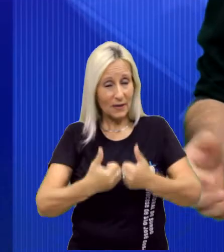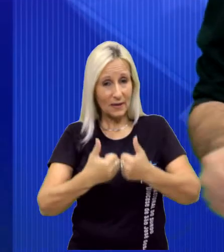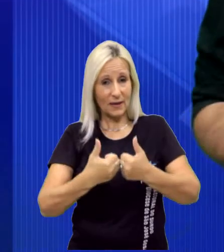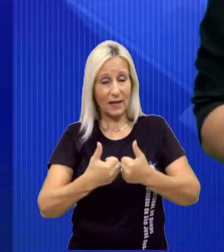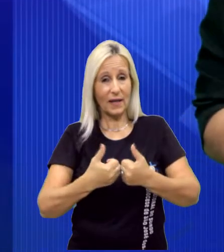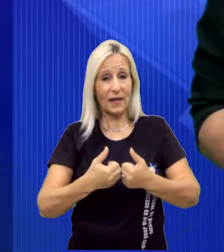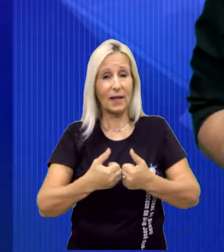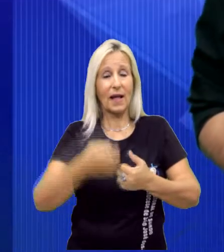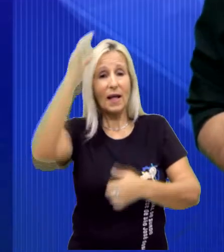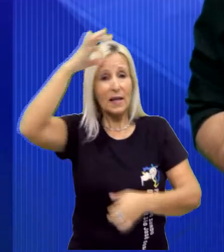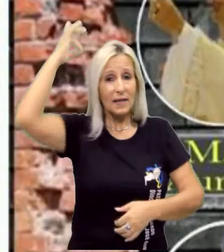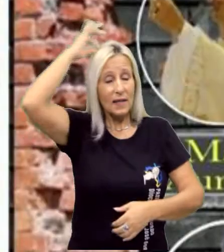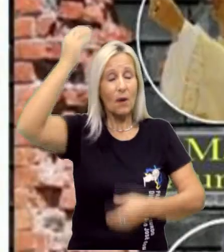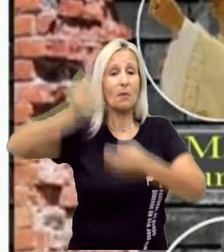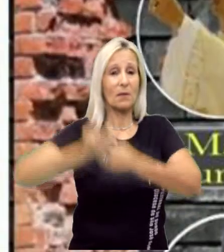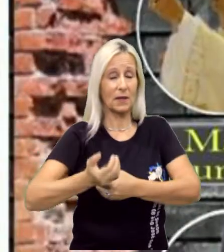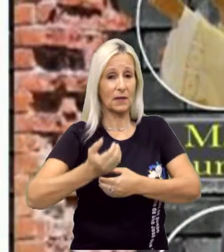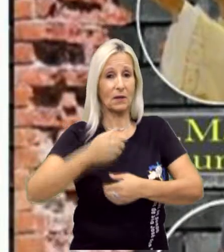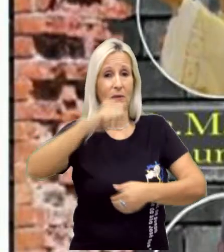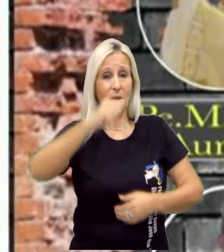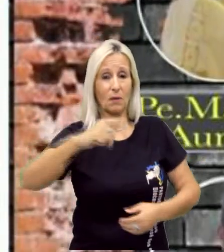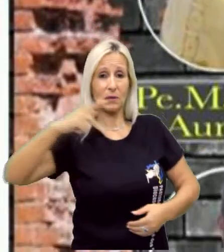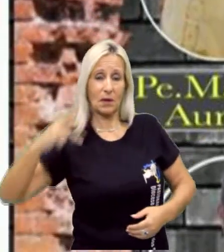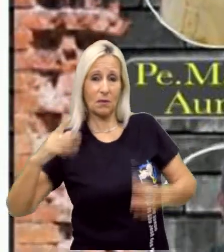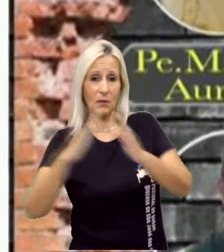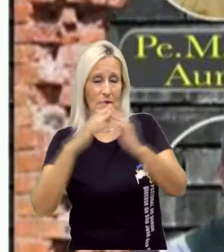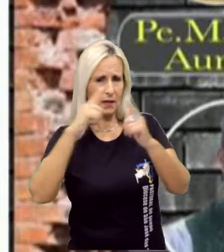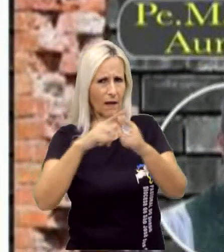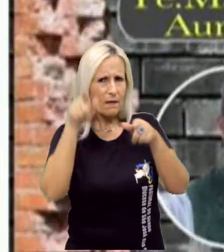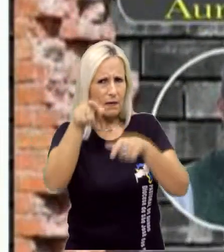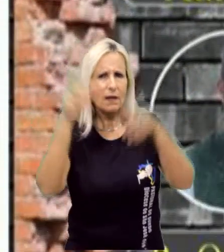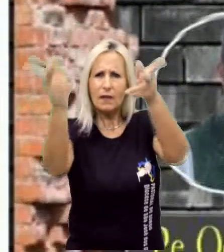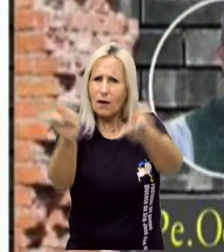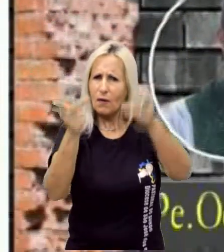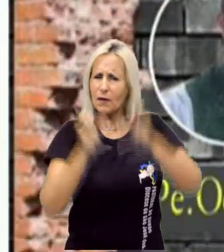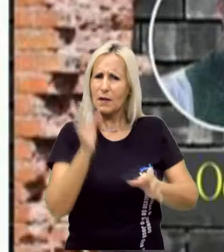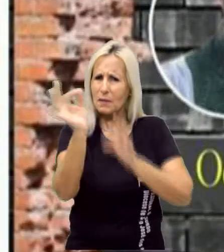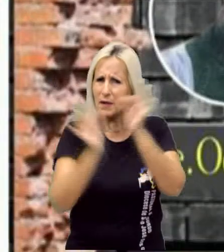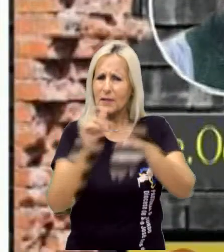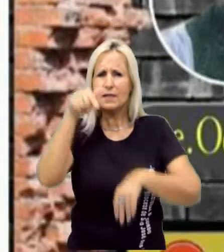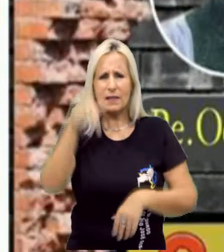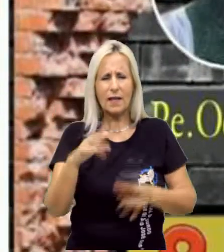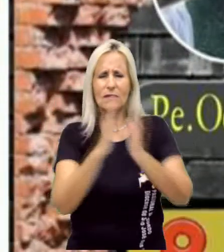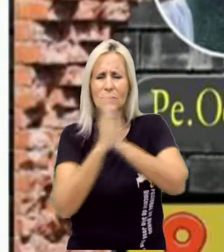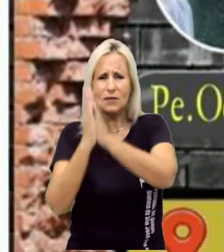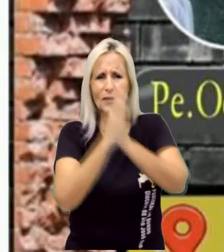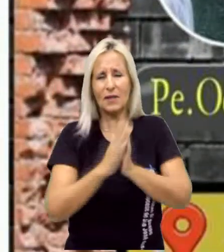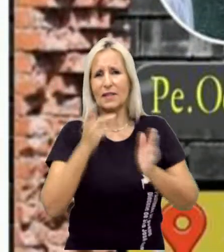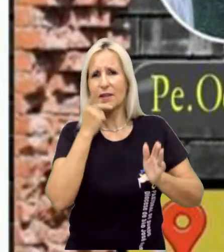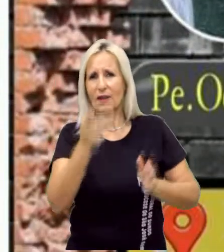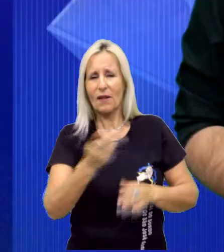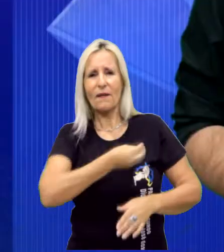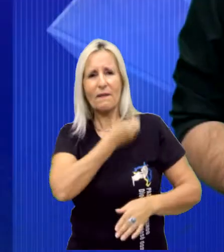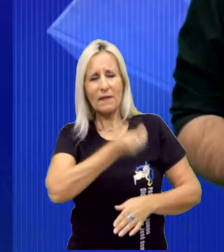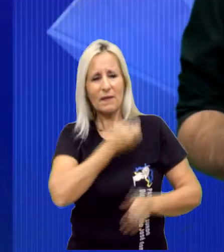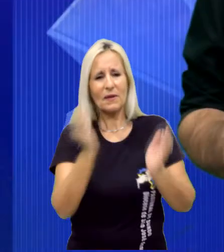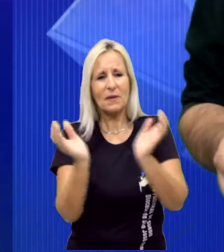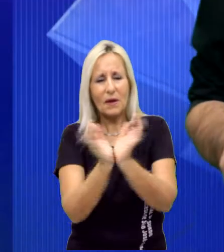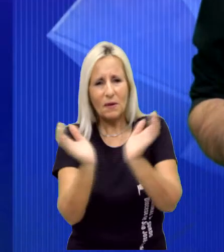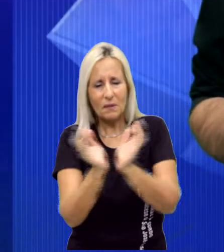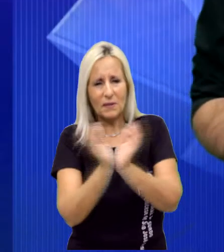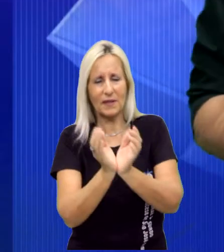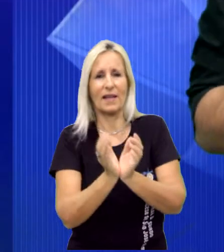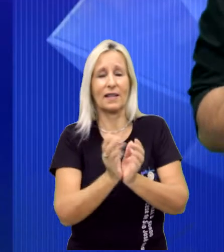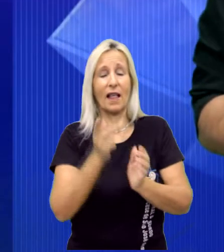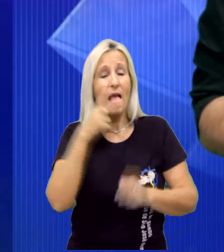São Benedito no Alto da Ponte. Você está convidado a participar desses sete dias de oração vividos pela comunidade paroquial. Então